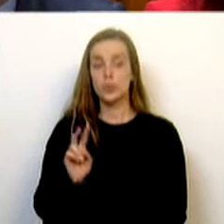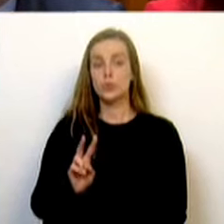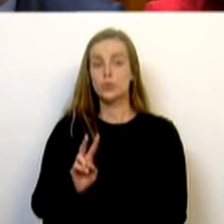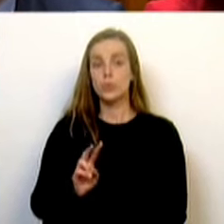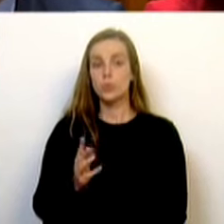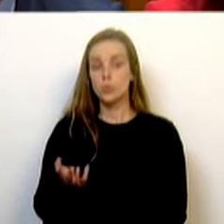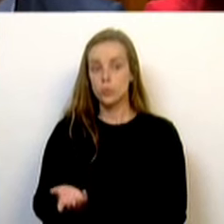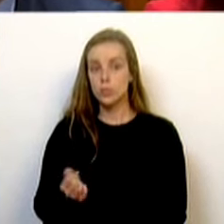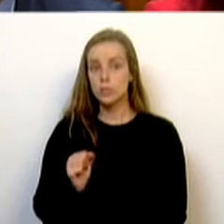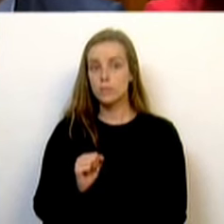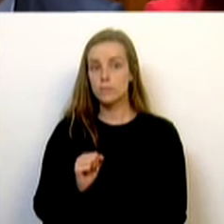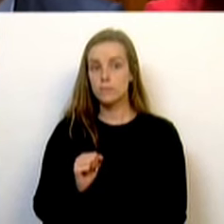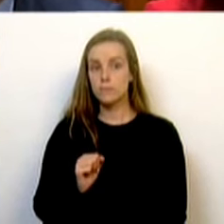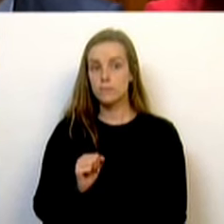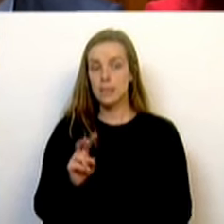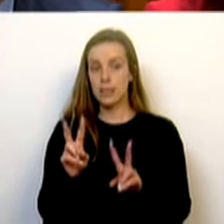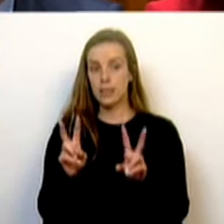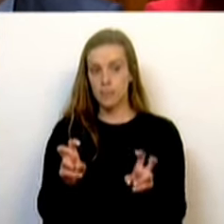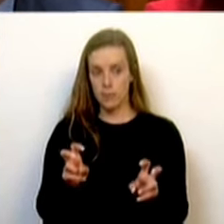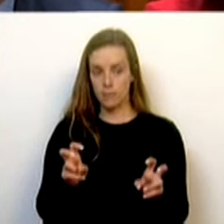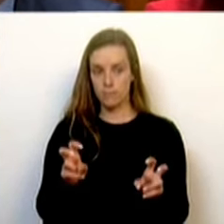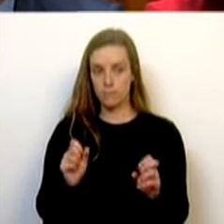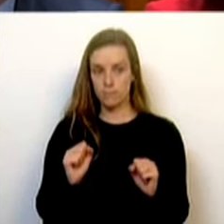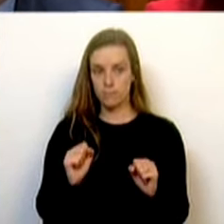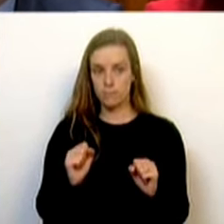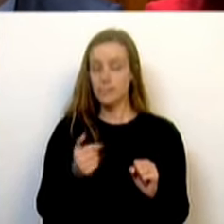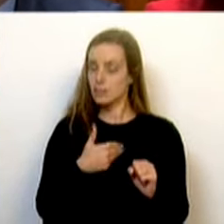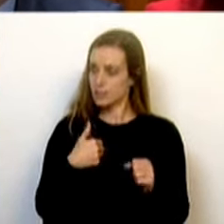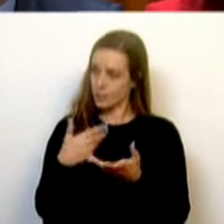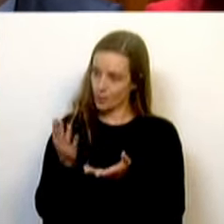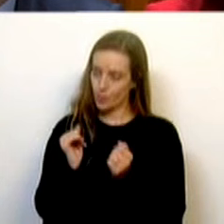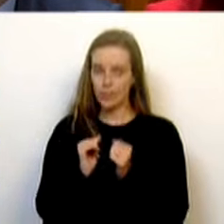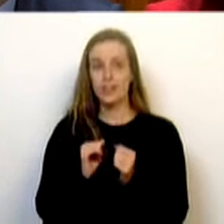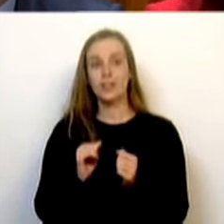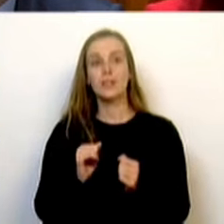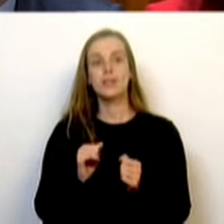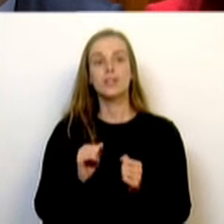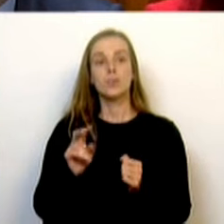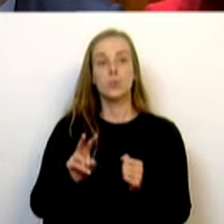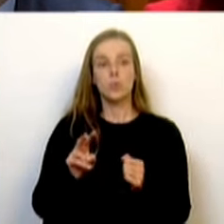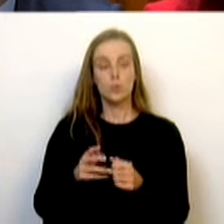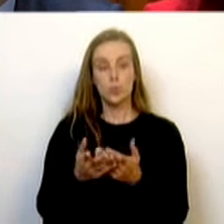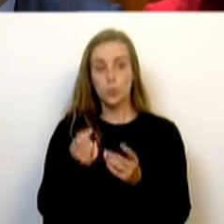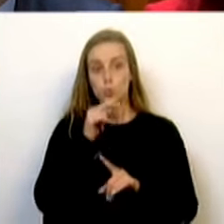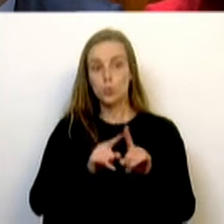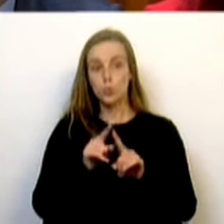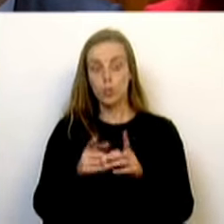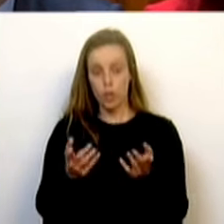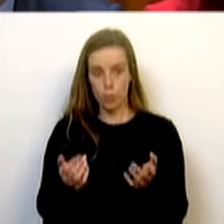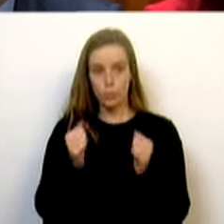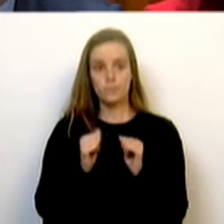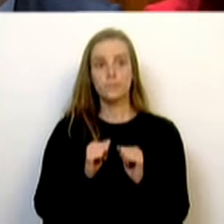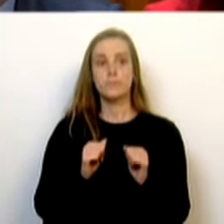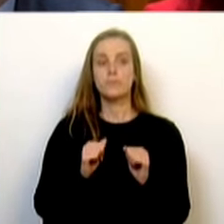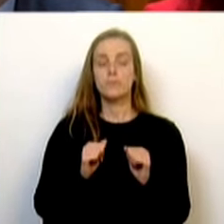Segundo tema, saúde, questão central. Os senhores deputados insistem